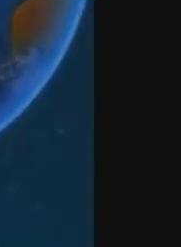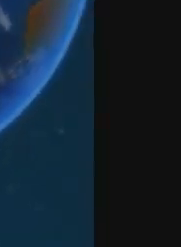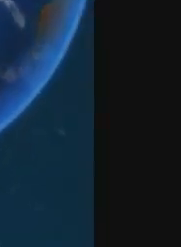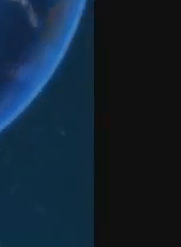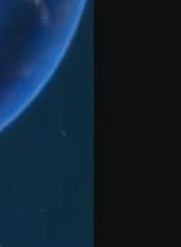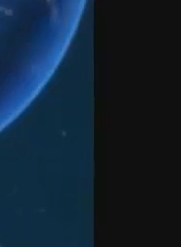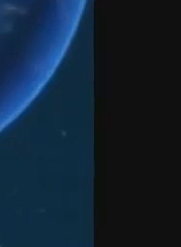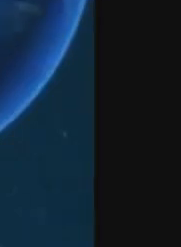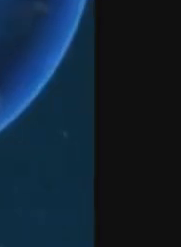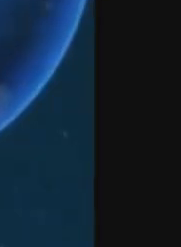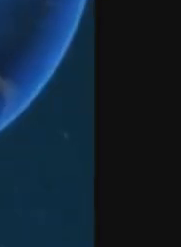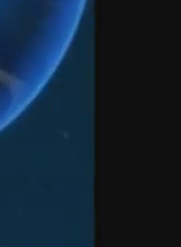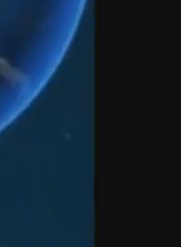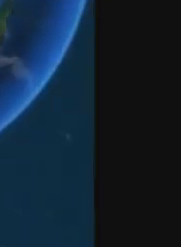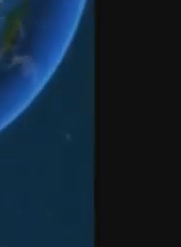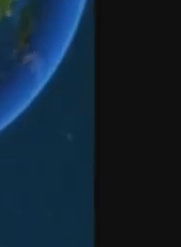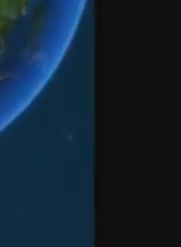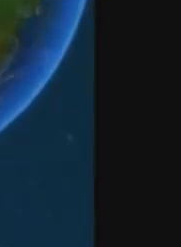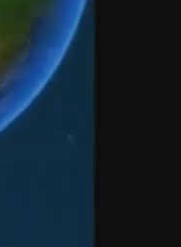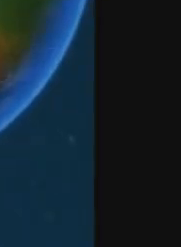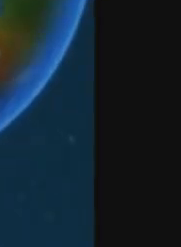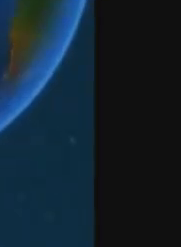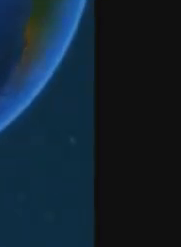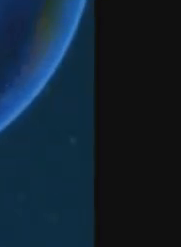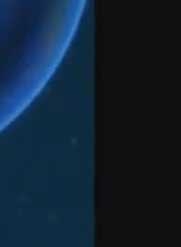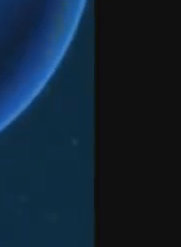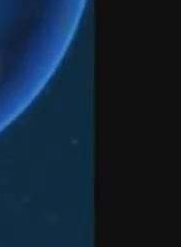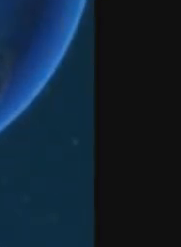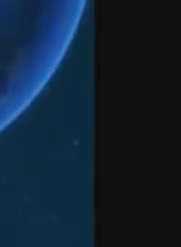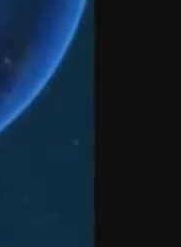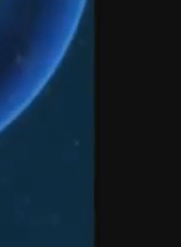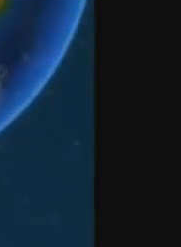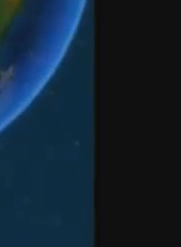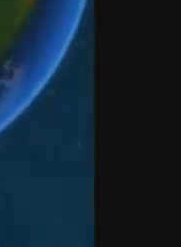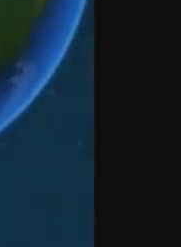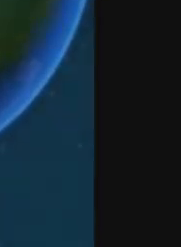E aí E aí